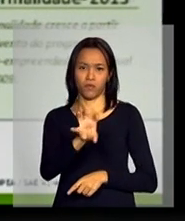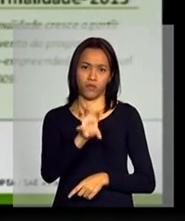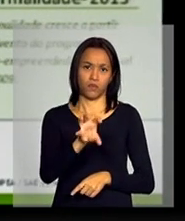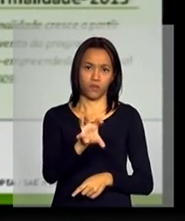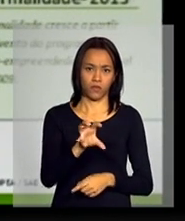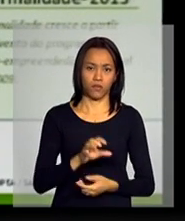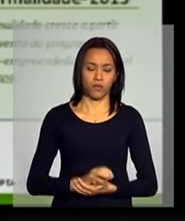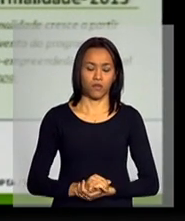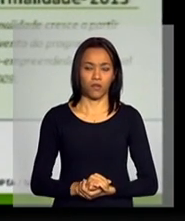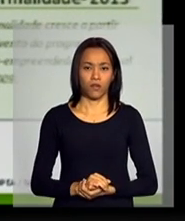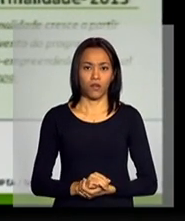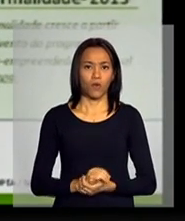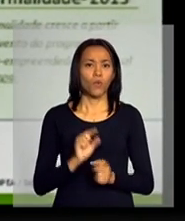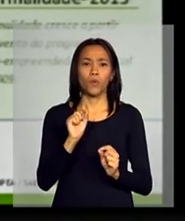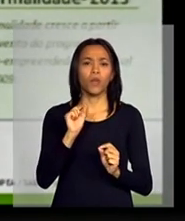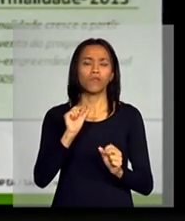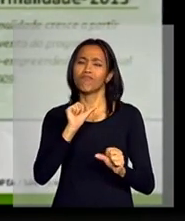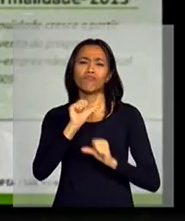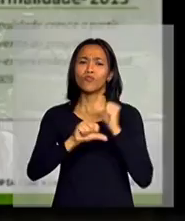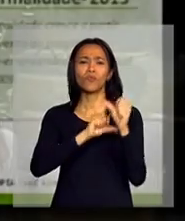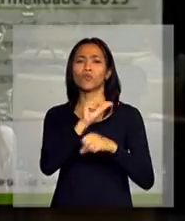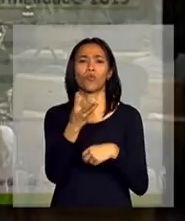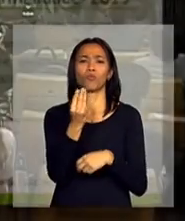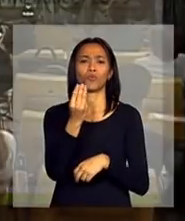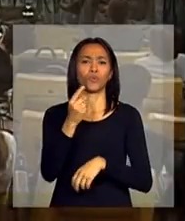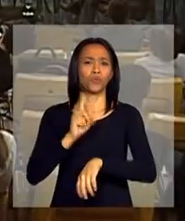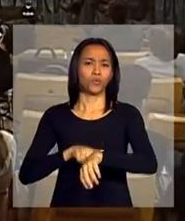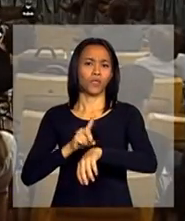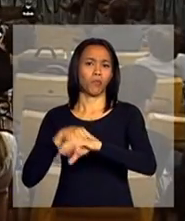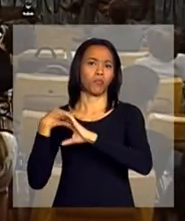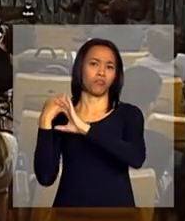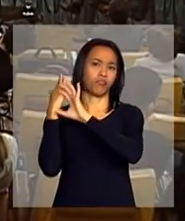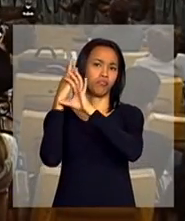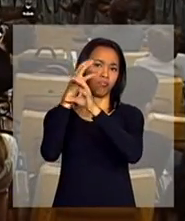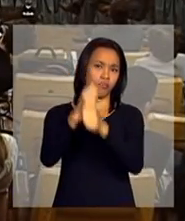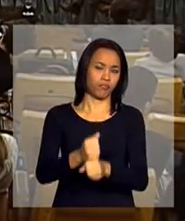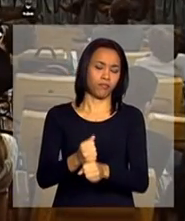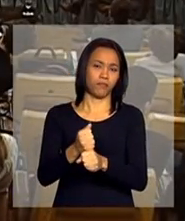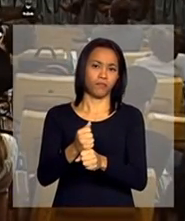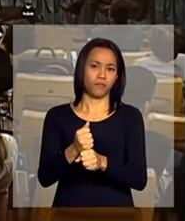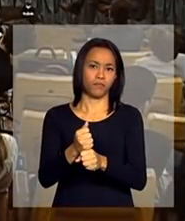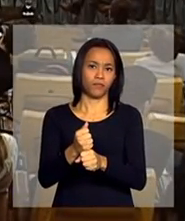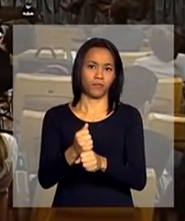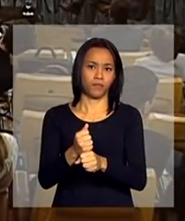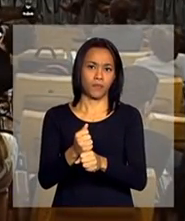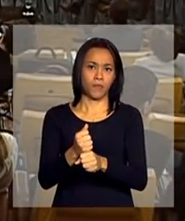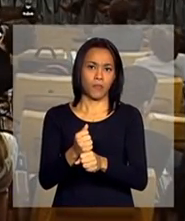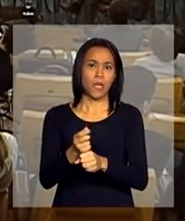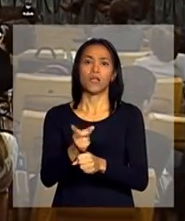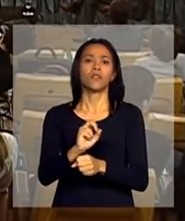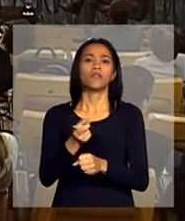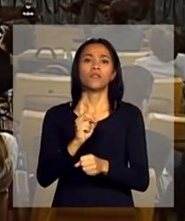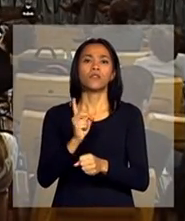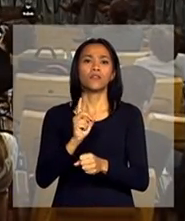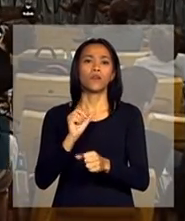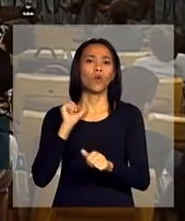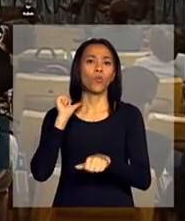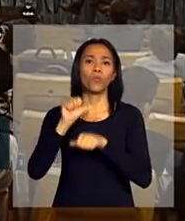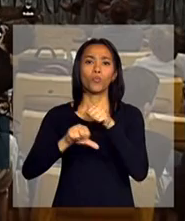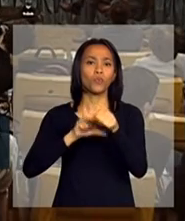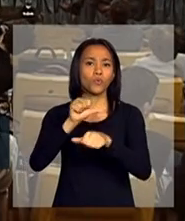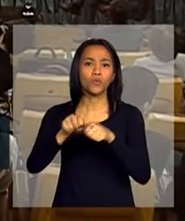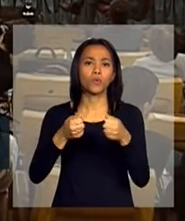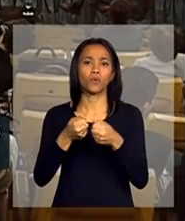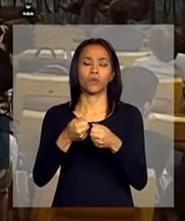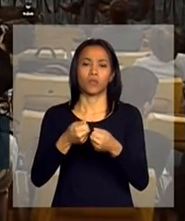Na verdade, não mudou muito ao longo do tempo, desculpa, não mudou muito ao longo da distribuição.